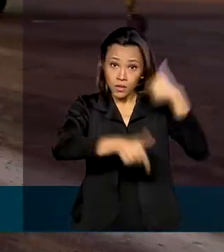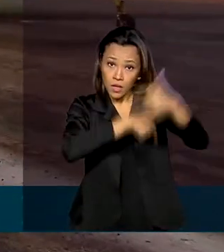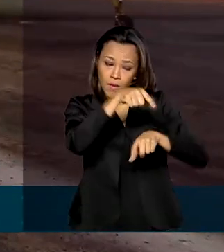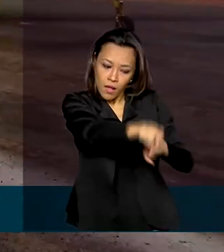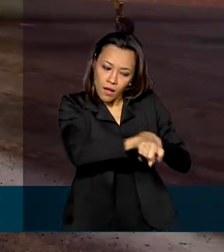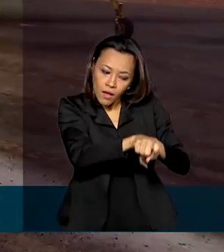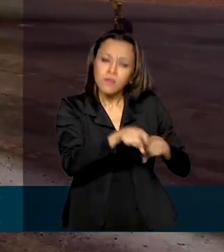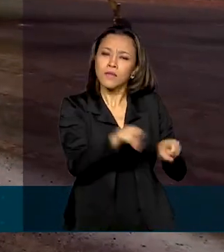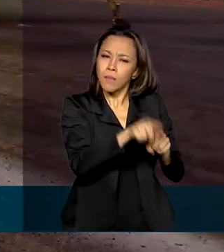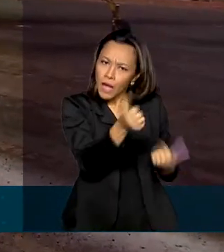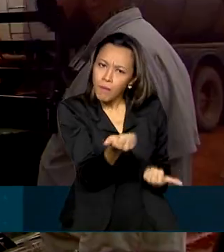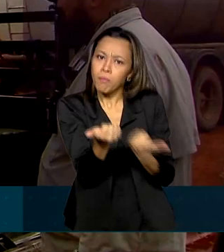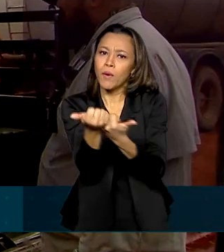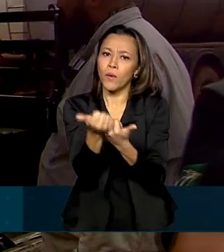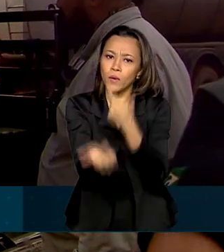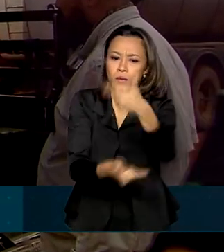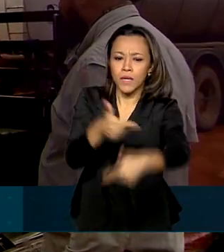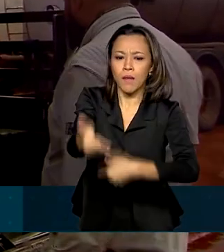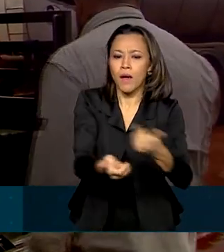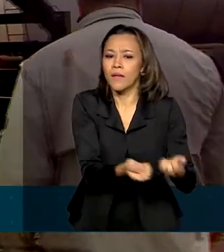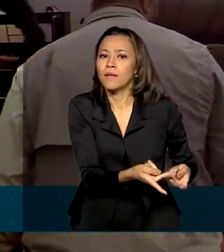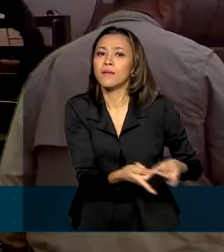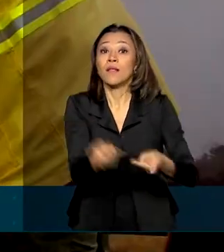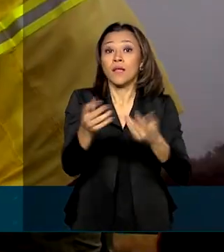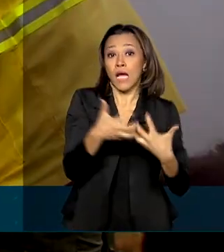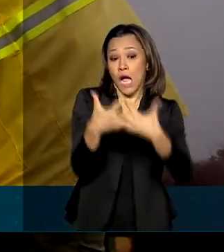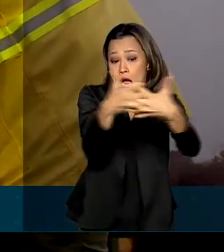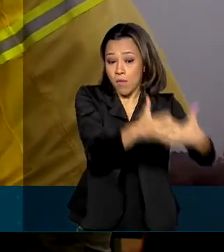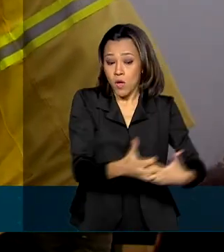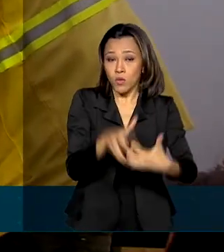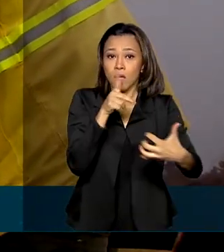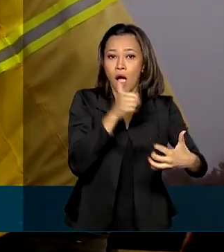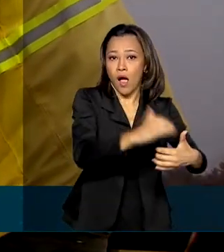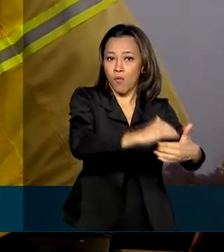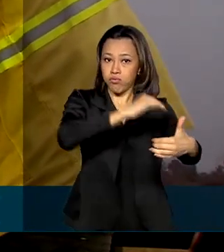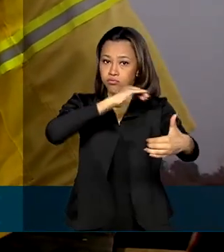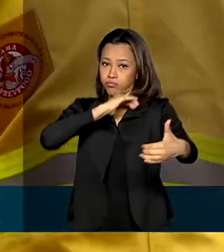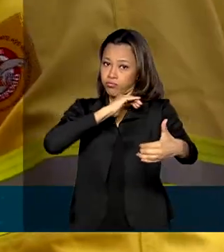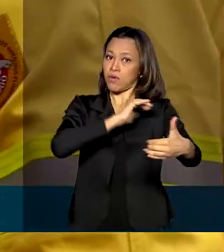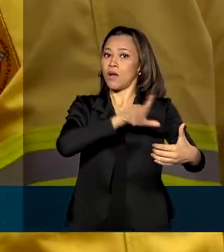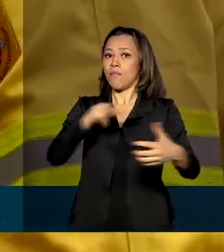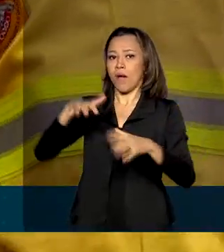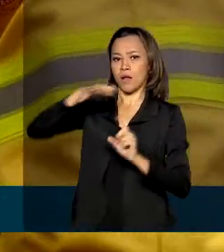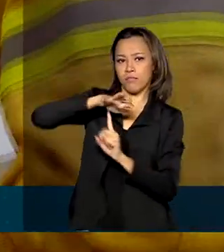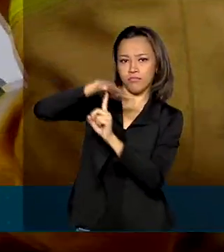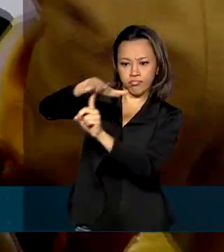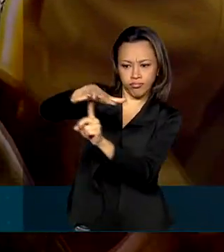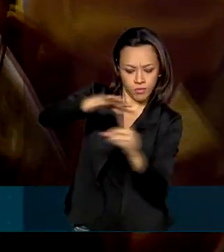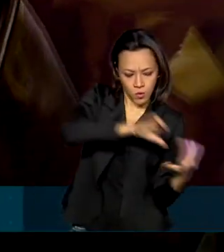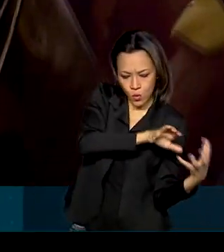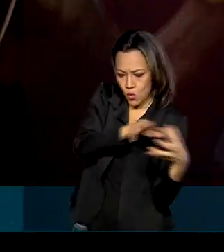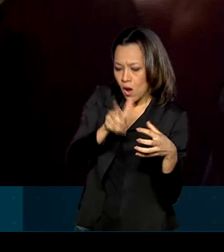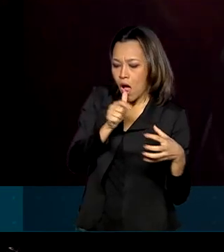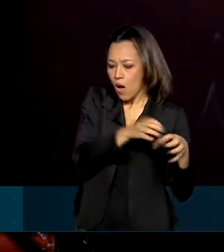também ajudam no trabalho, fornecendo caminhões-pipa com água para as aeronaves combaterem o fogo.